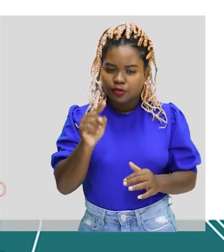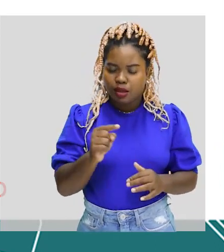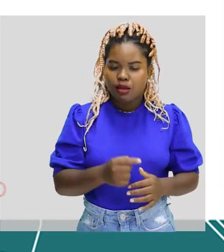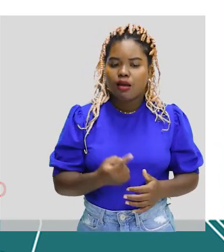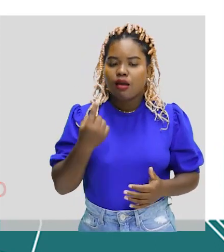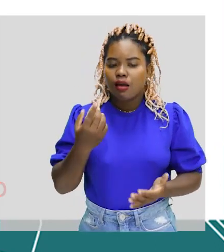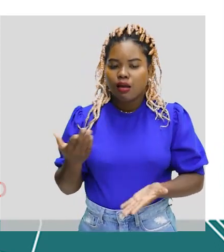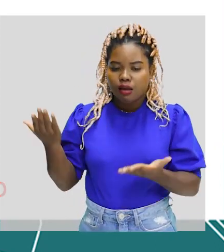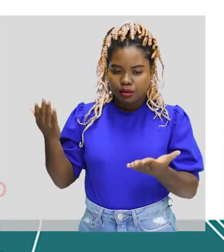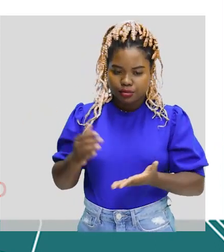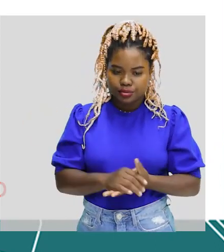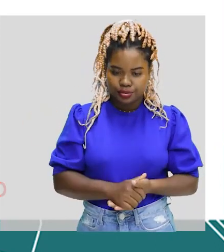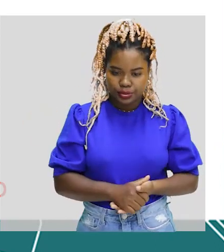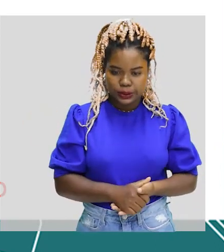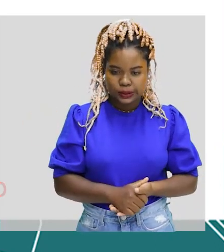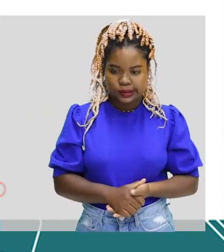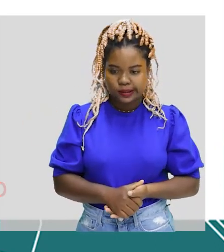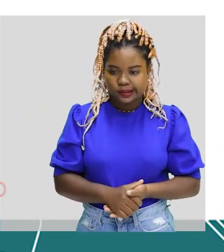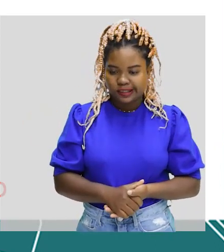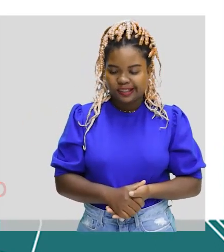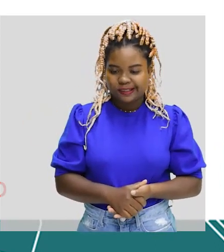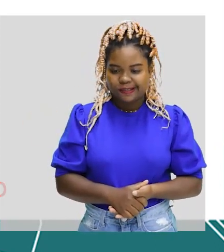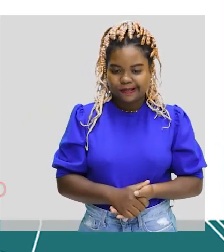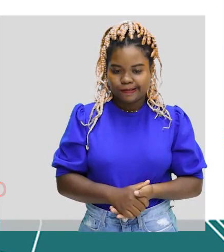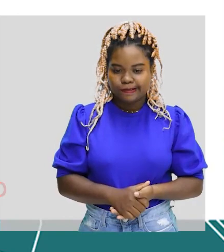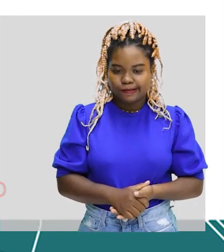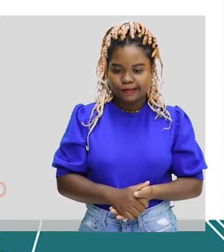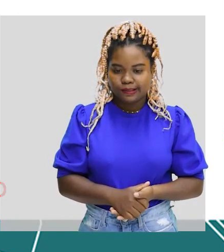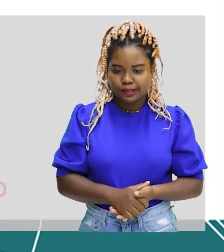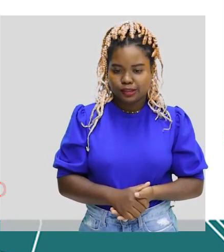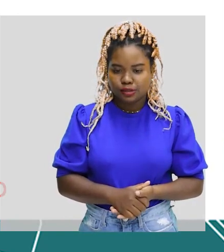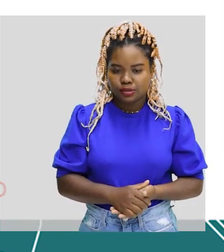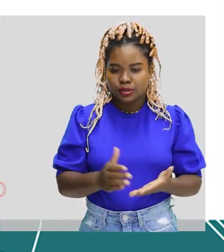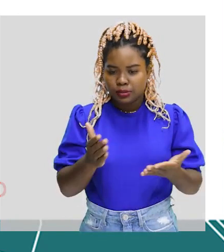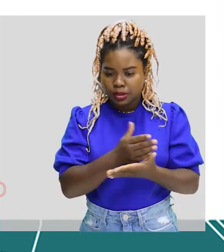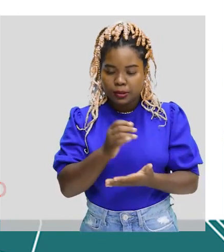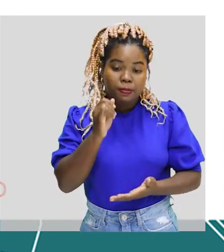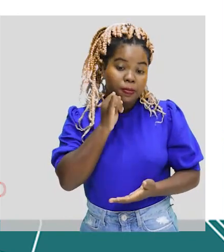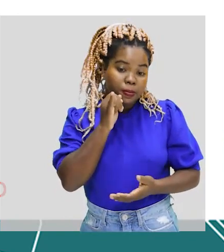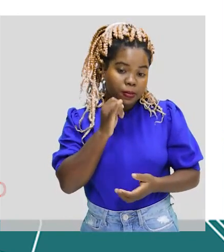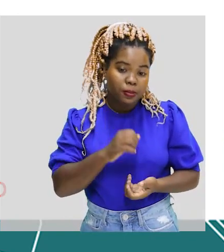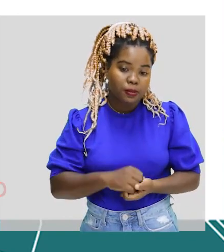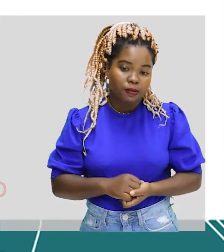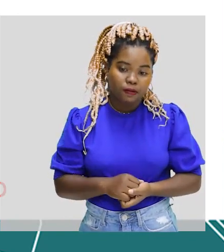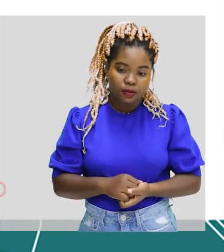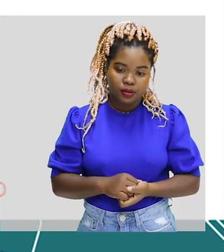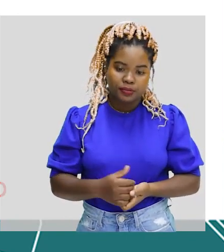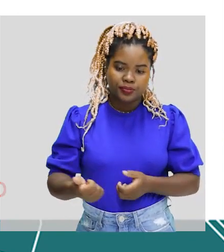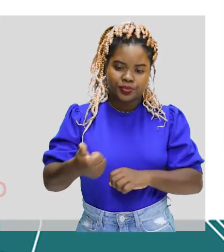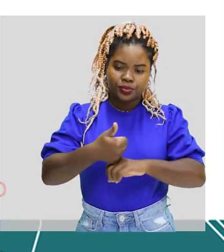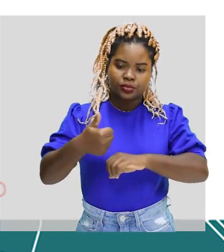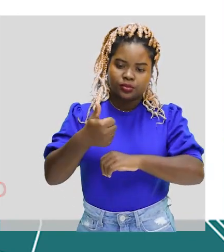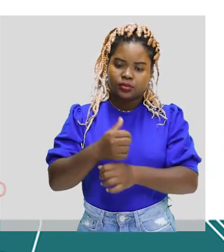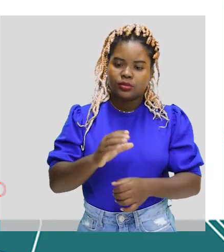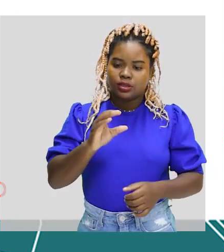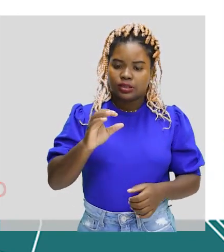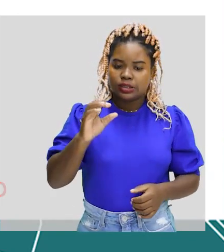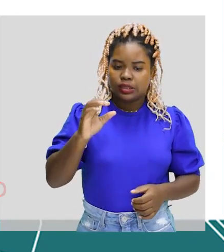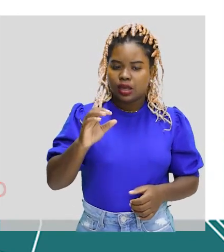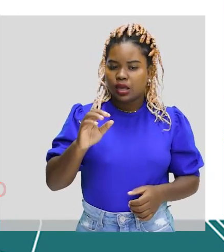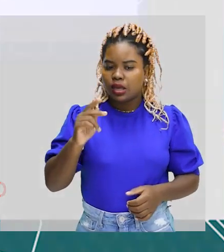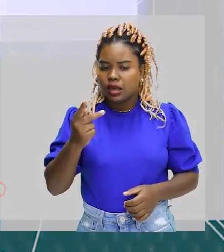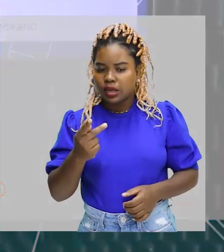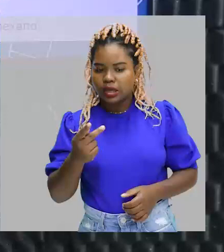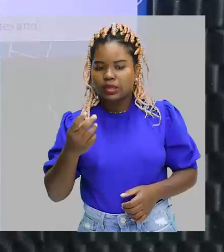Dê o nome dos alcanos. Então, nós temos aqui alguns exemplos. Então, o primeiro exemplo, CₙH₃,